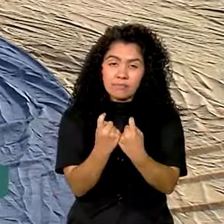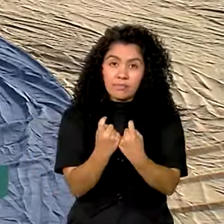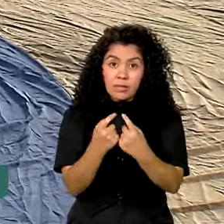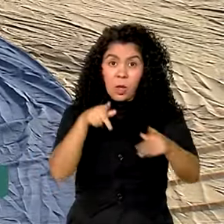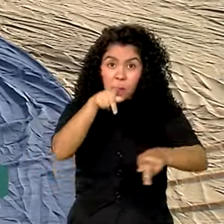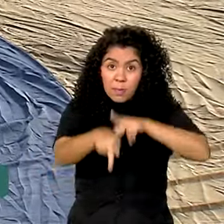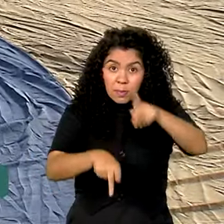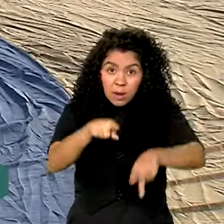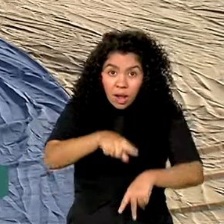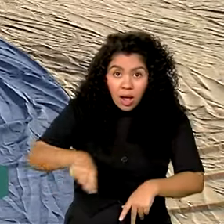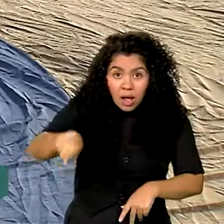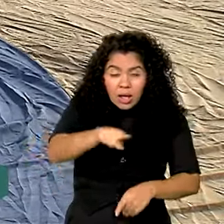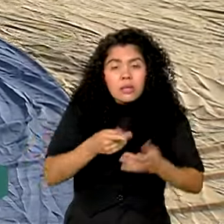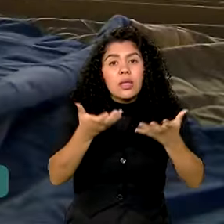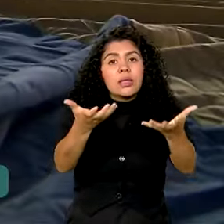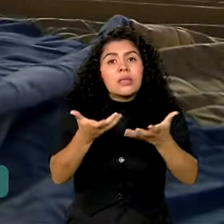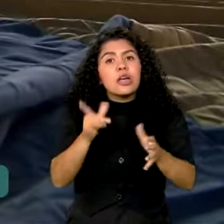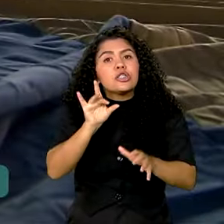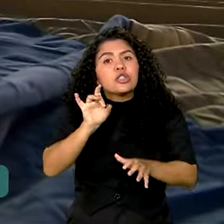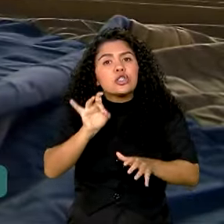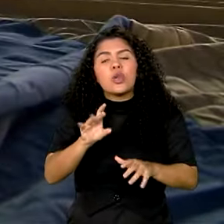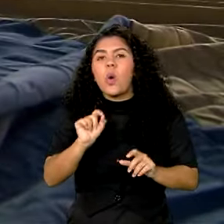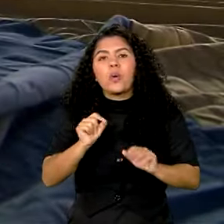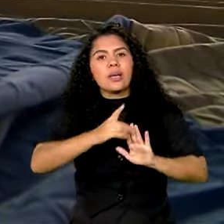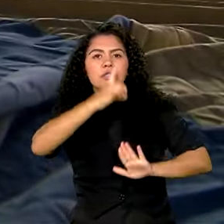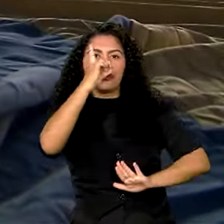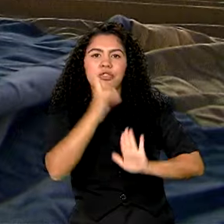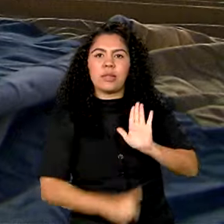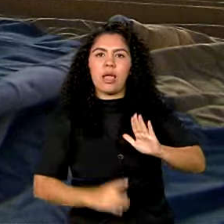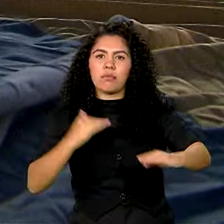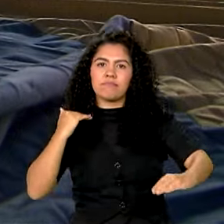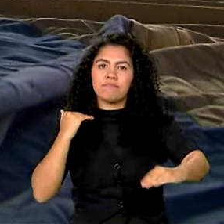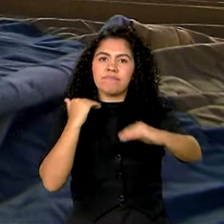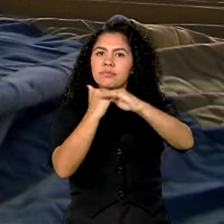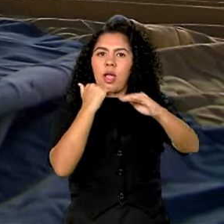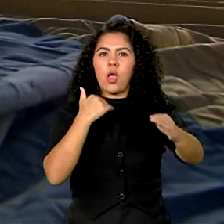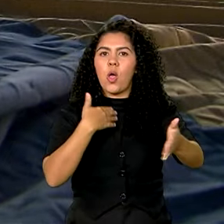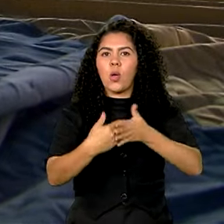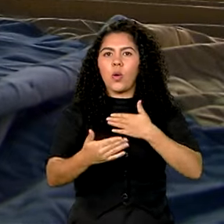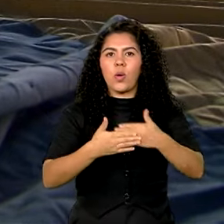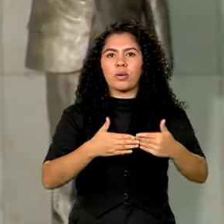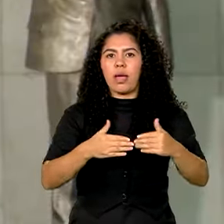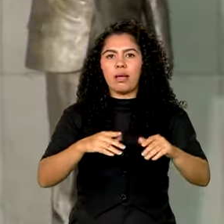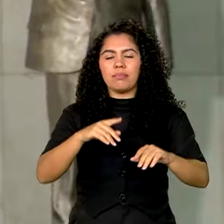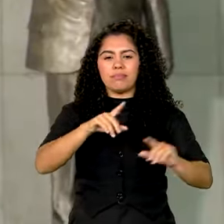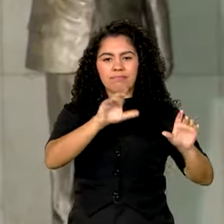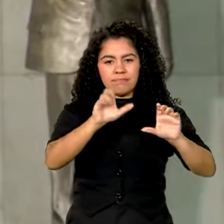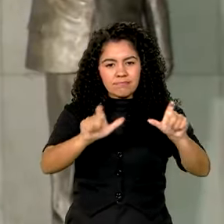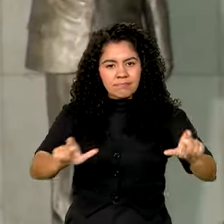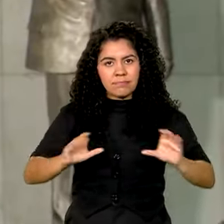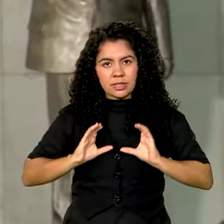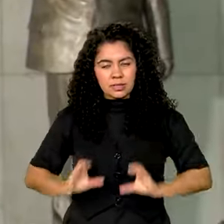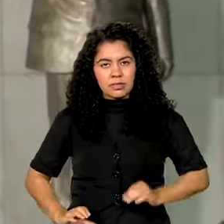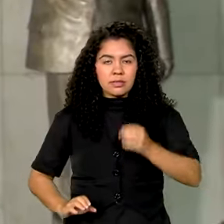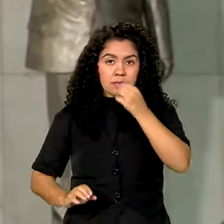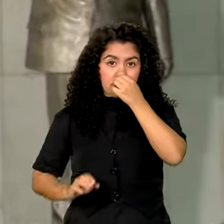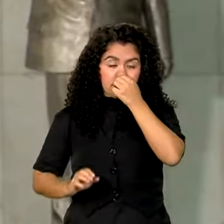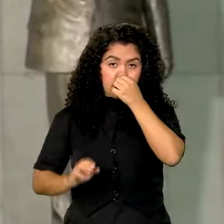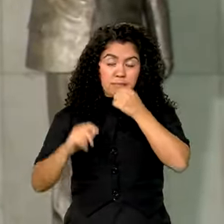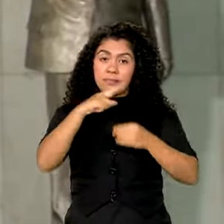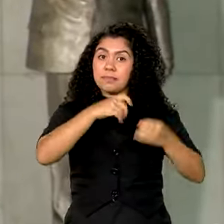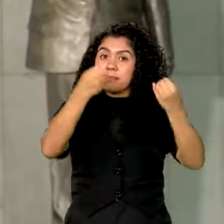população que quer apenas ter direitos iguais a qualquer cidadão. O Brasil é um país que tem que